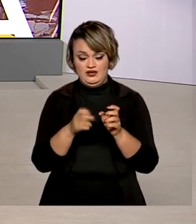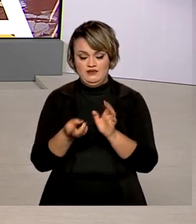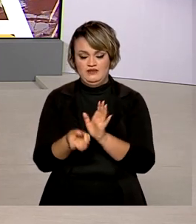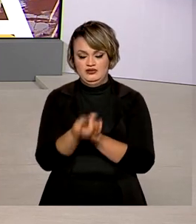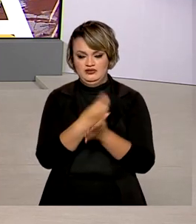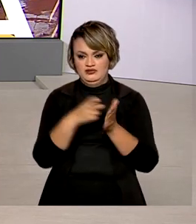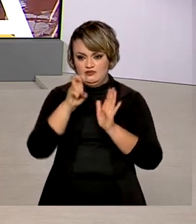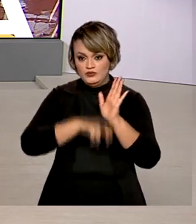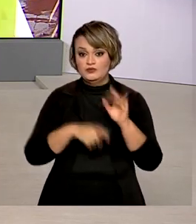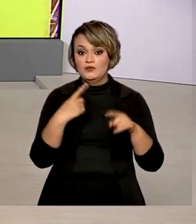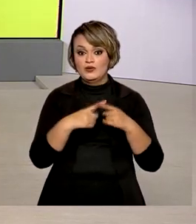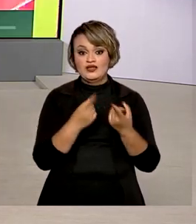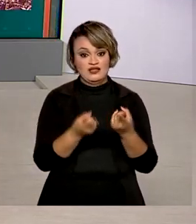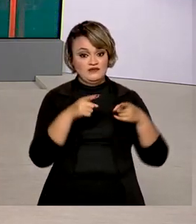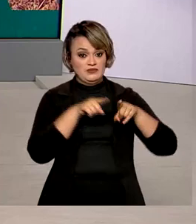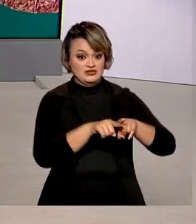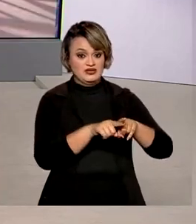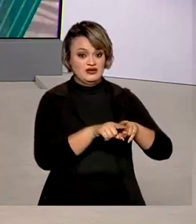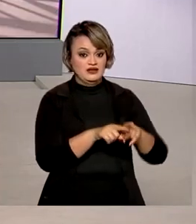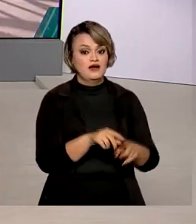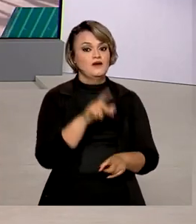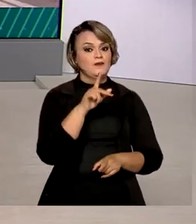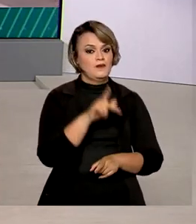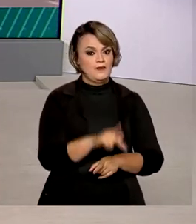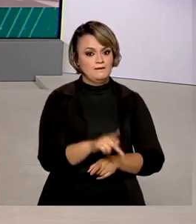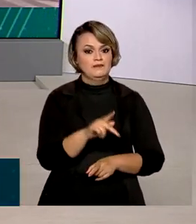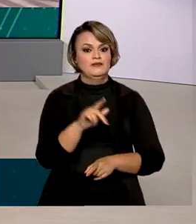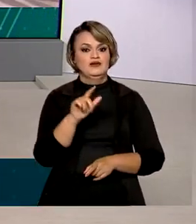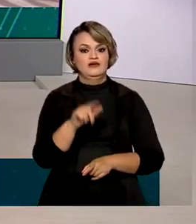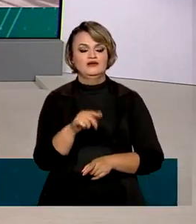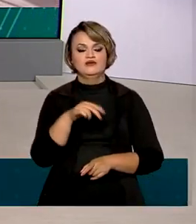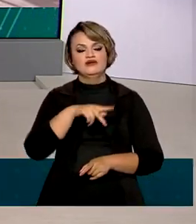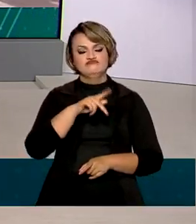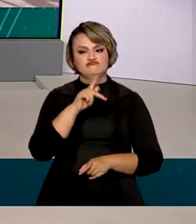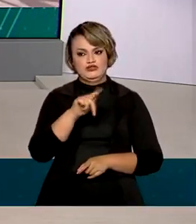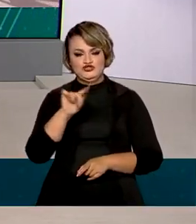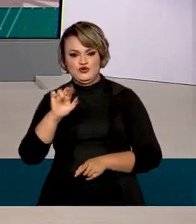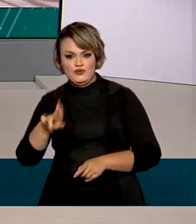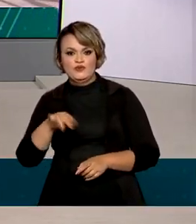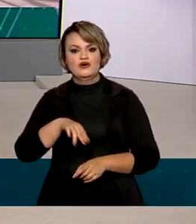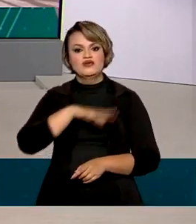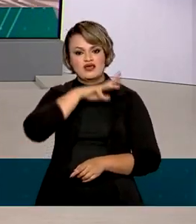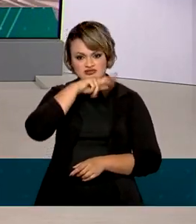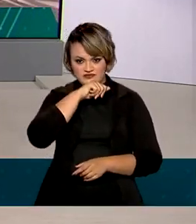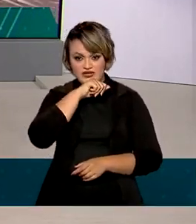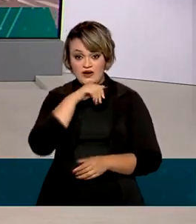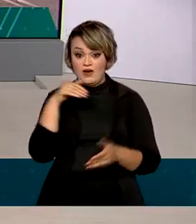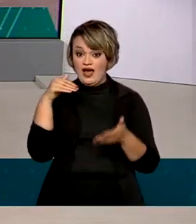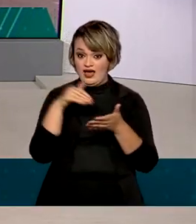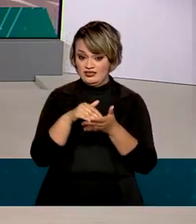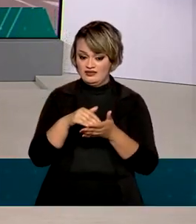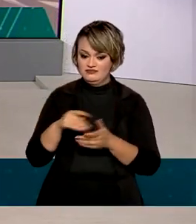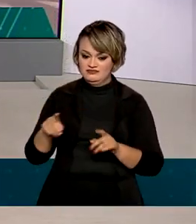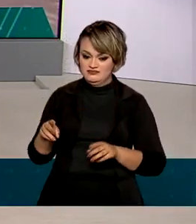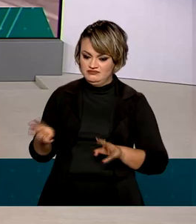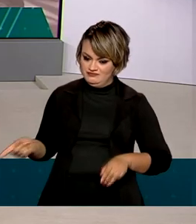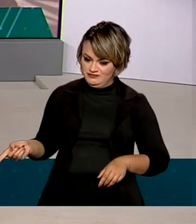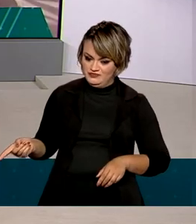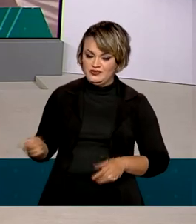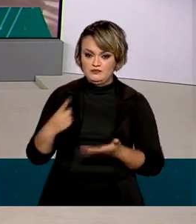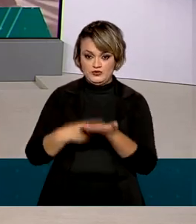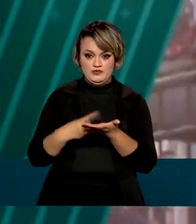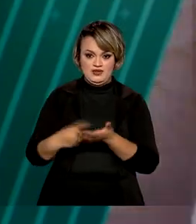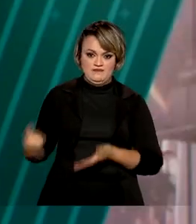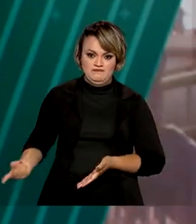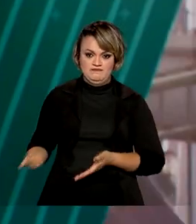uma parceria entre a Procuradoria e a Receita Federal. A adesão pode ser feita até o dia 29 de julho pelo site que aparece aí na sua